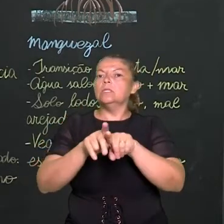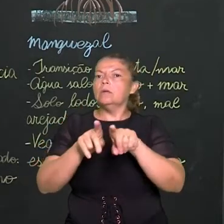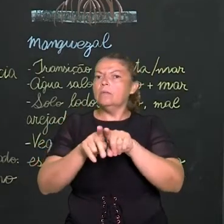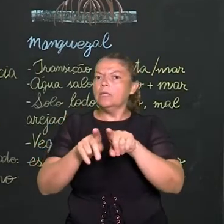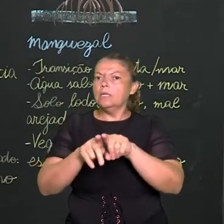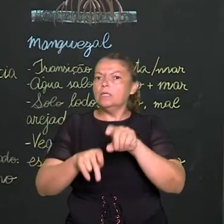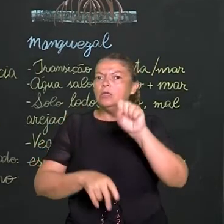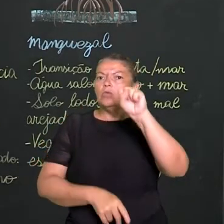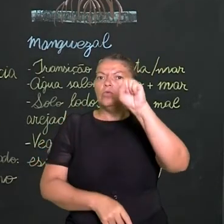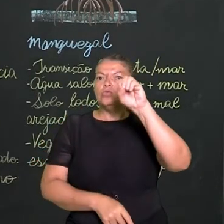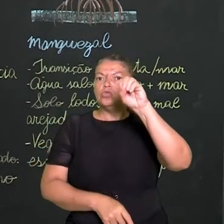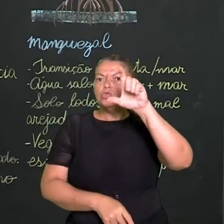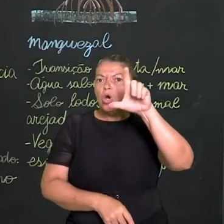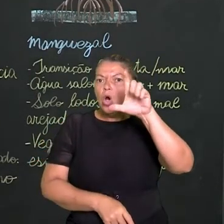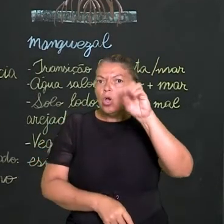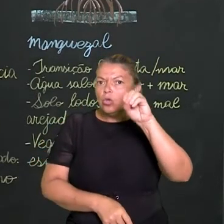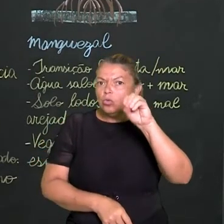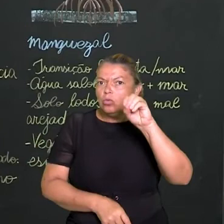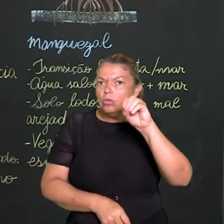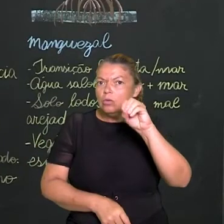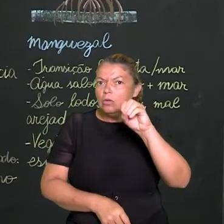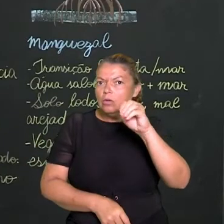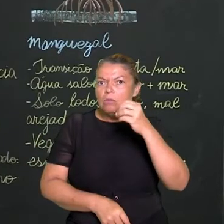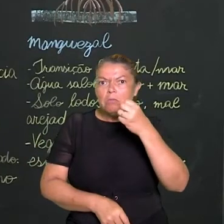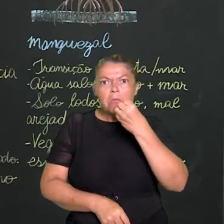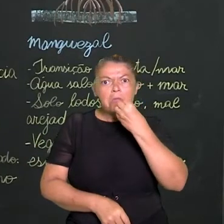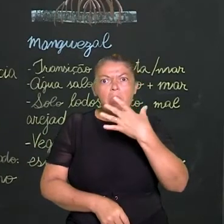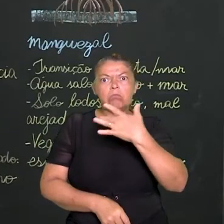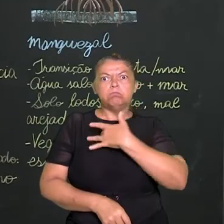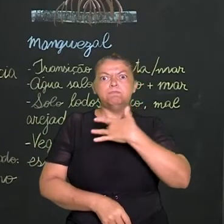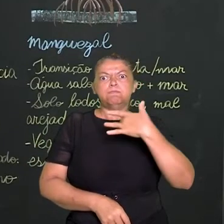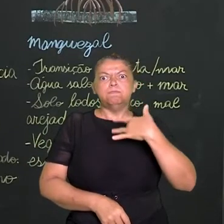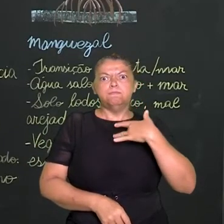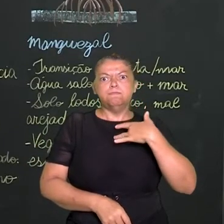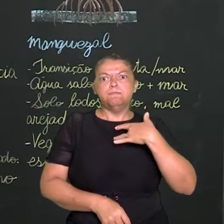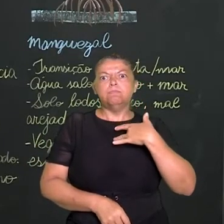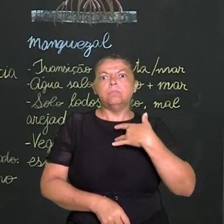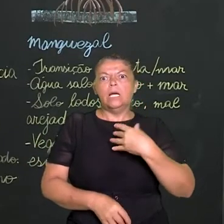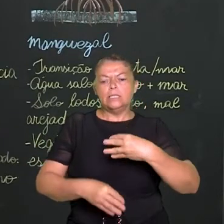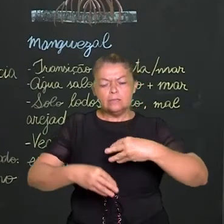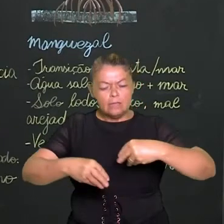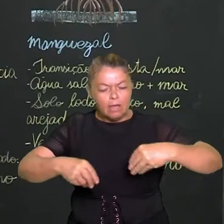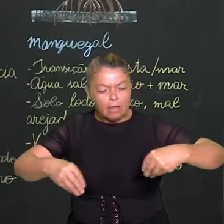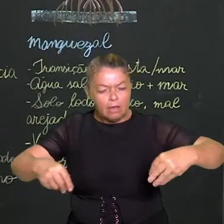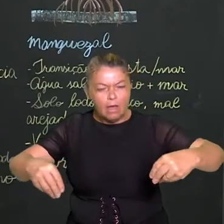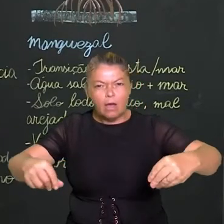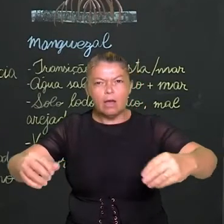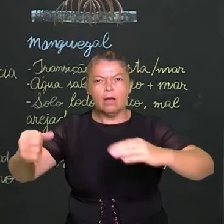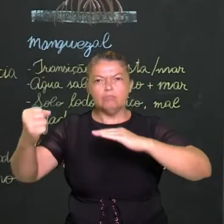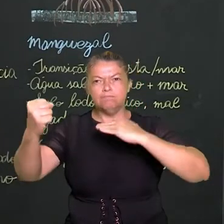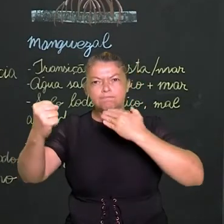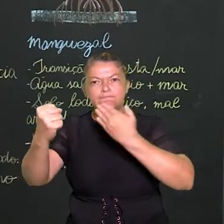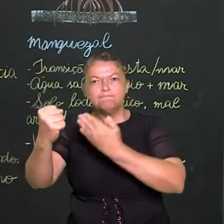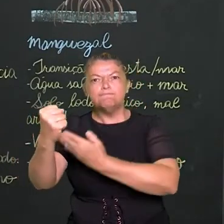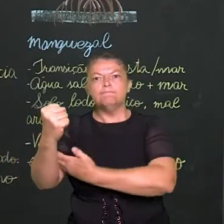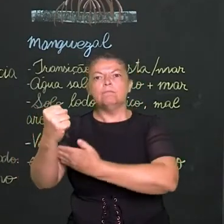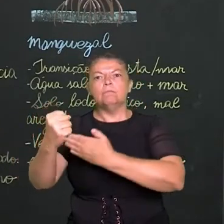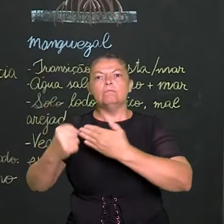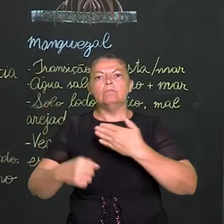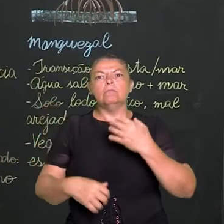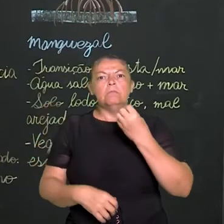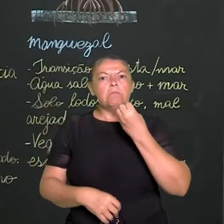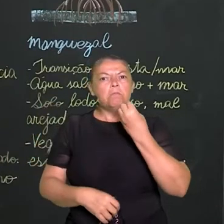chego nesse solo, tem esse diferencial. É um solo muito fértil. A gente viu lá na floresta amazônica, na mata